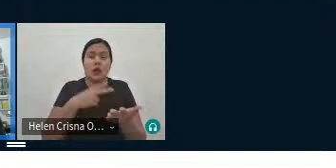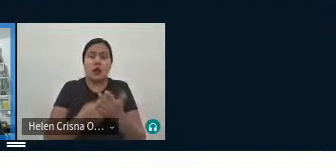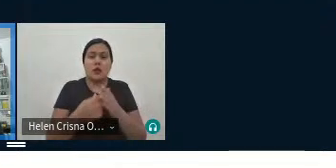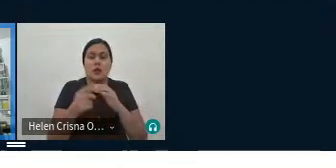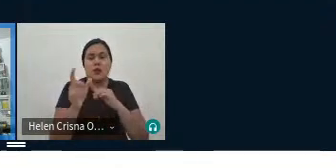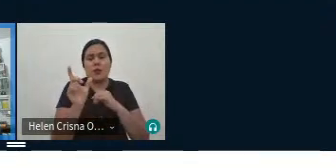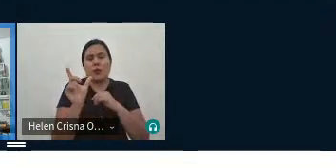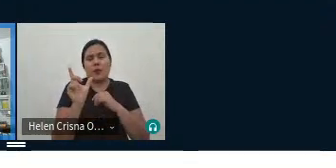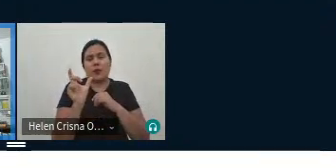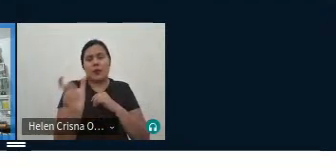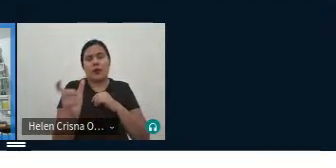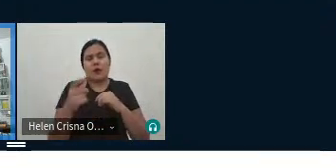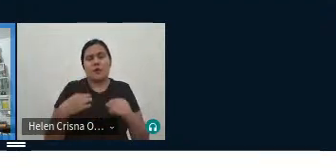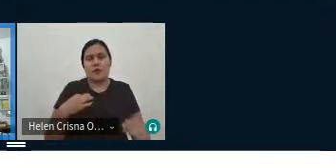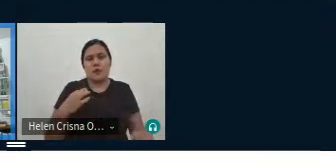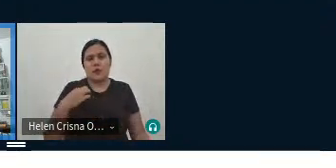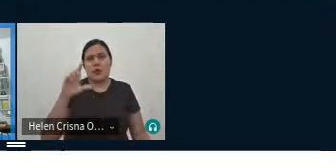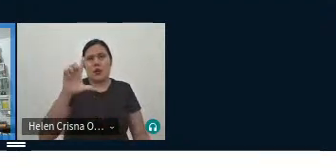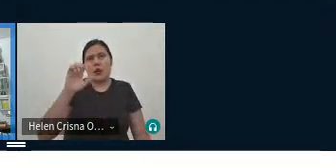lan, aqui, yomo,